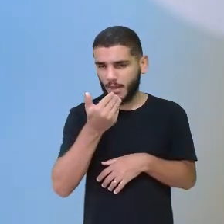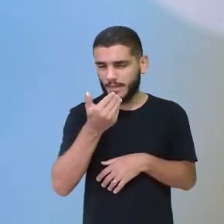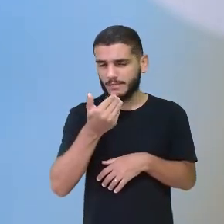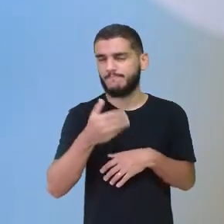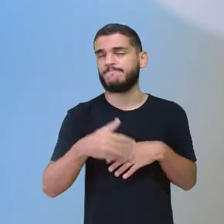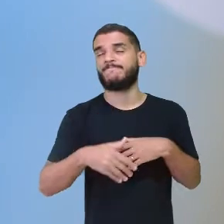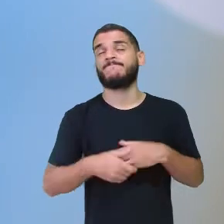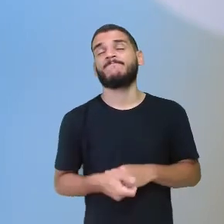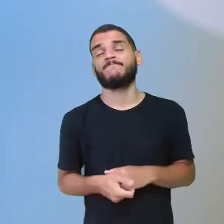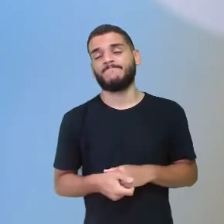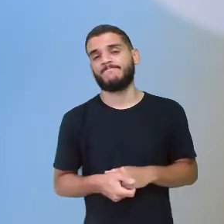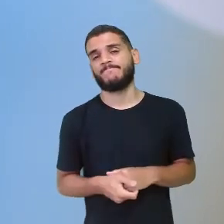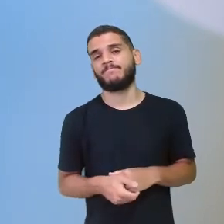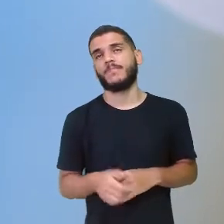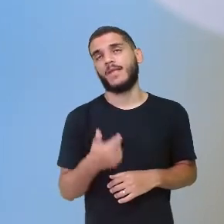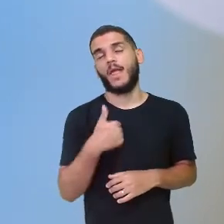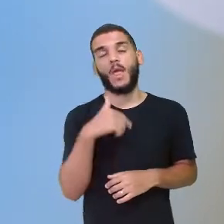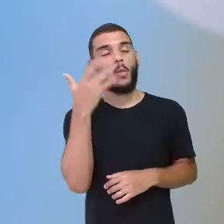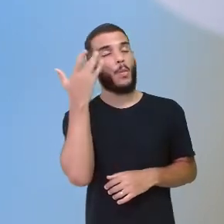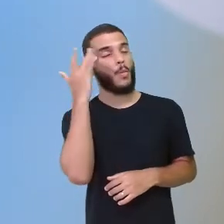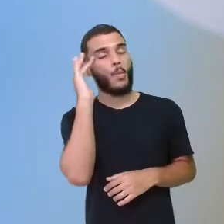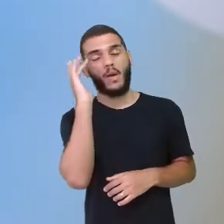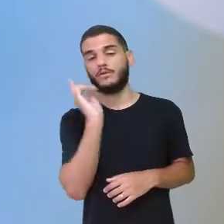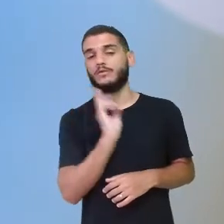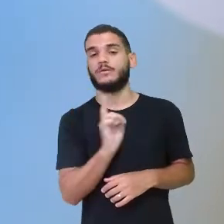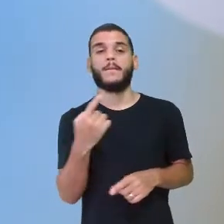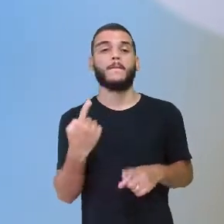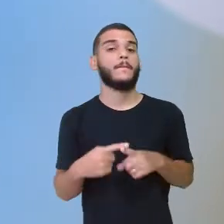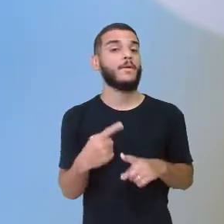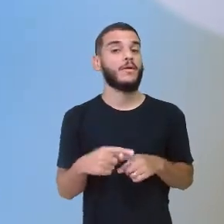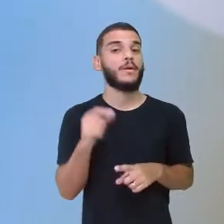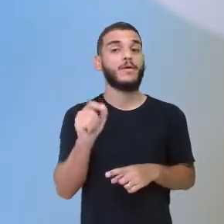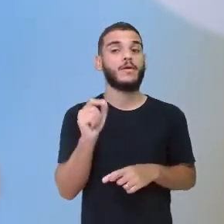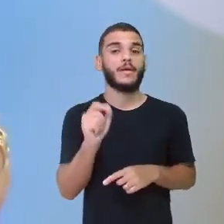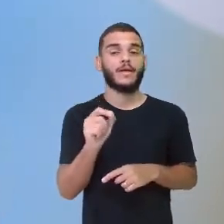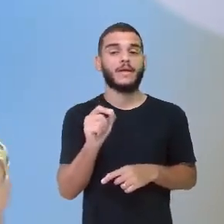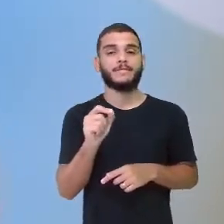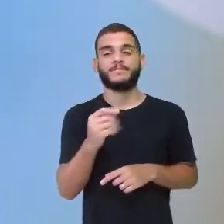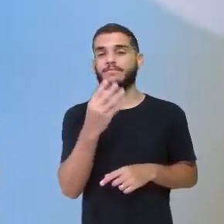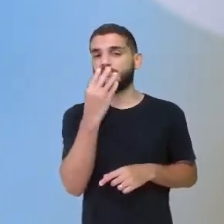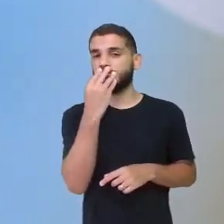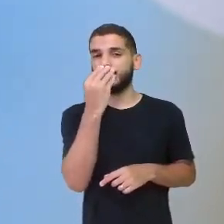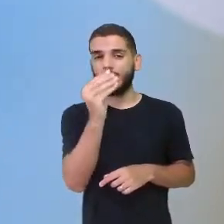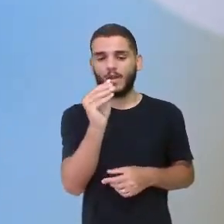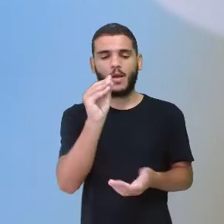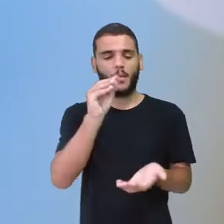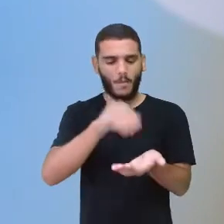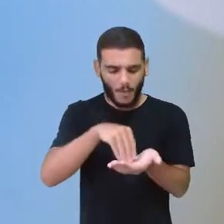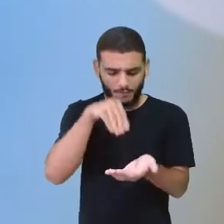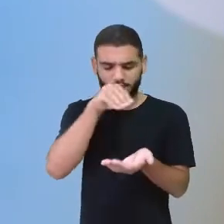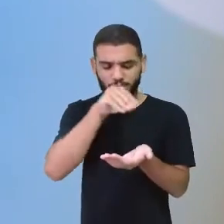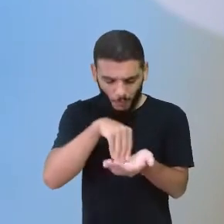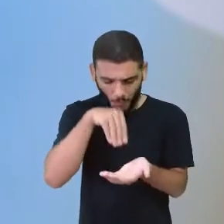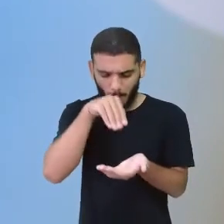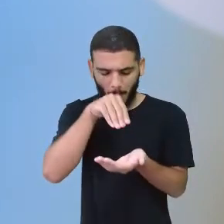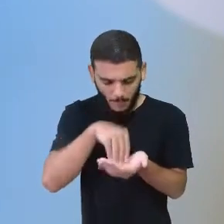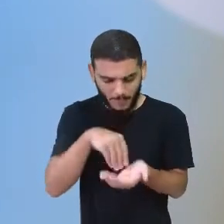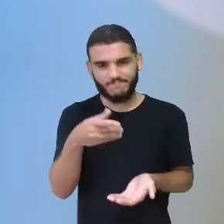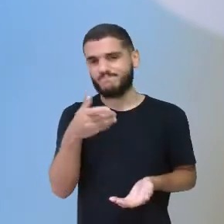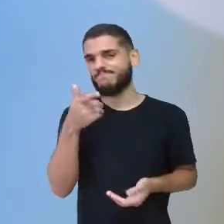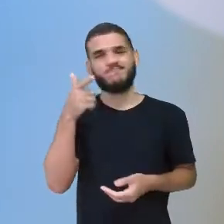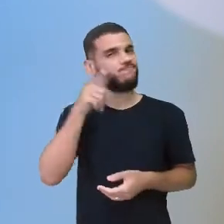Josi, será? Eu acho que não, por causa do bico. Ele foi bicando, né? Vamos ver o que aconteceu.